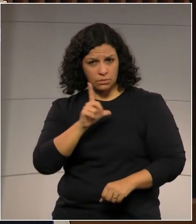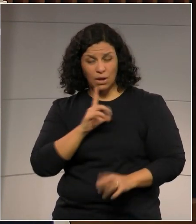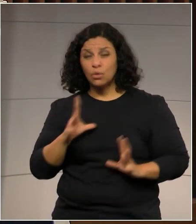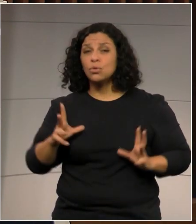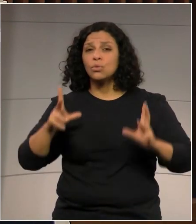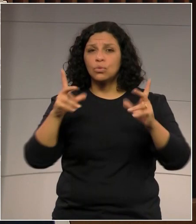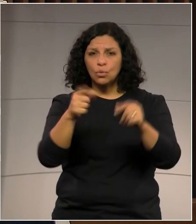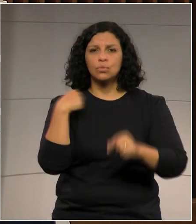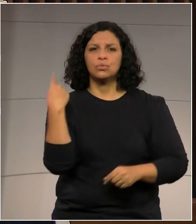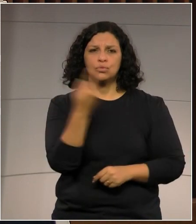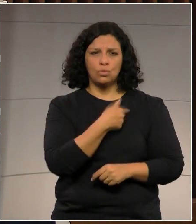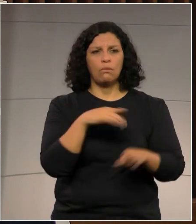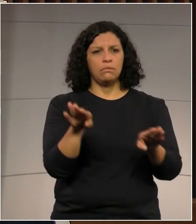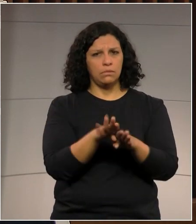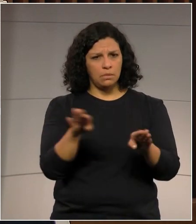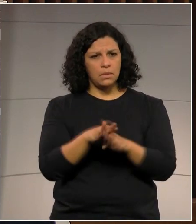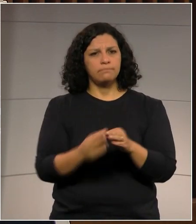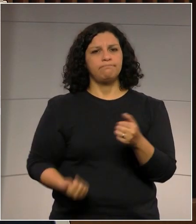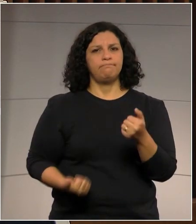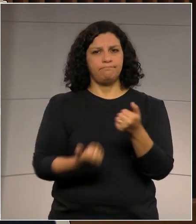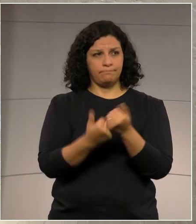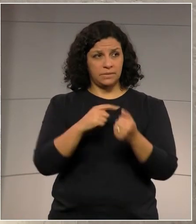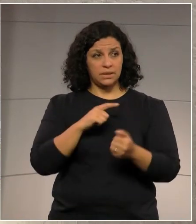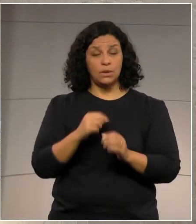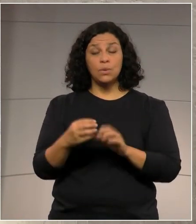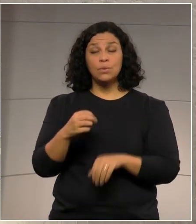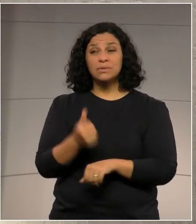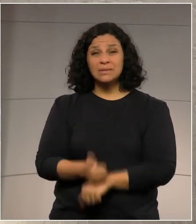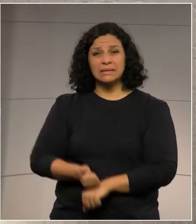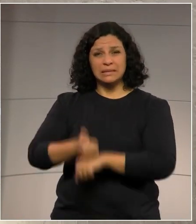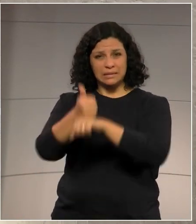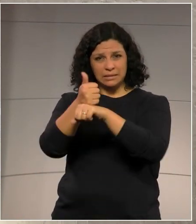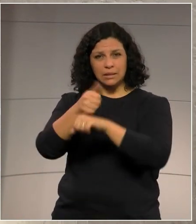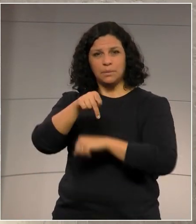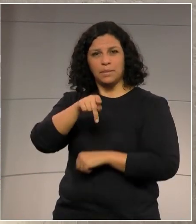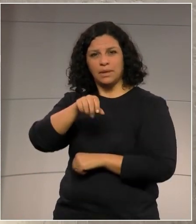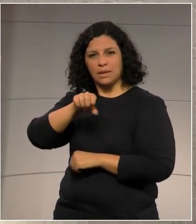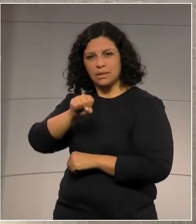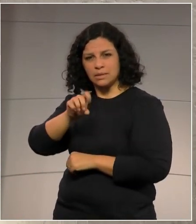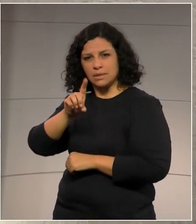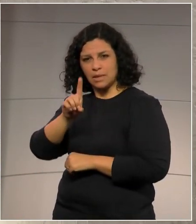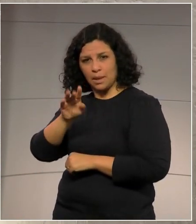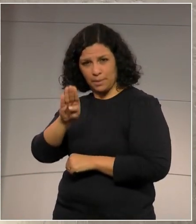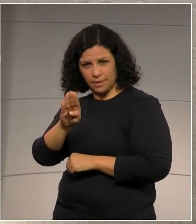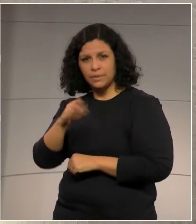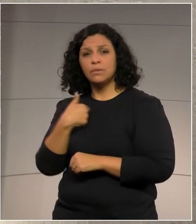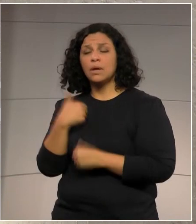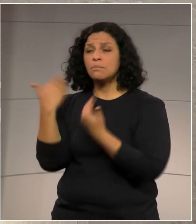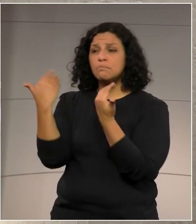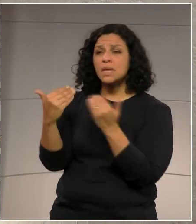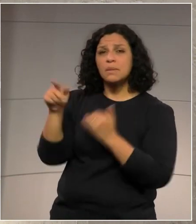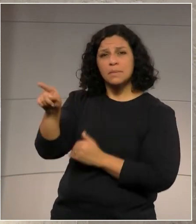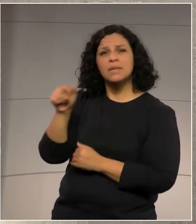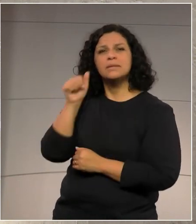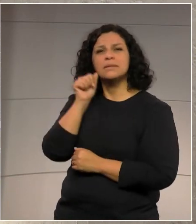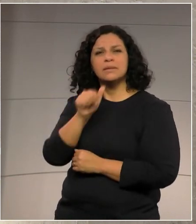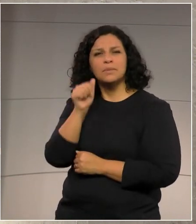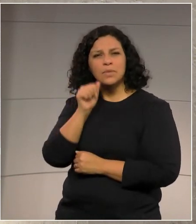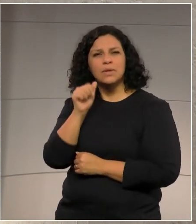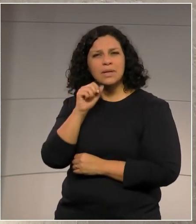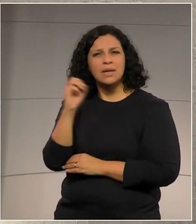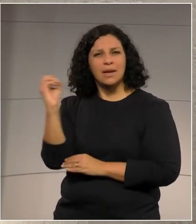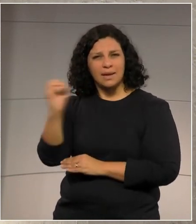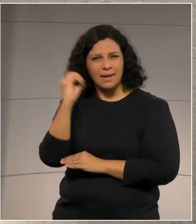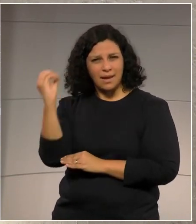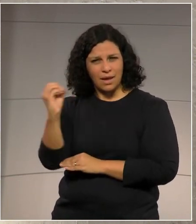quero aqui, como líder do PSDB do Paraná, parabenizar a gaúcha Gabriela Cruz, que é a presidente do